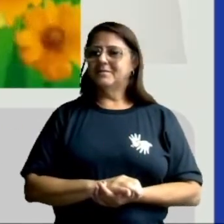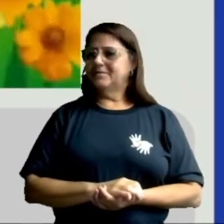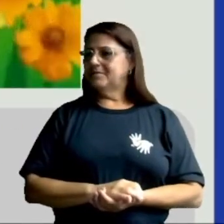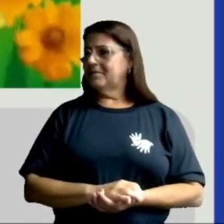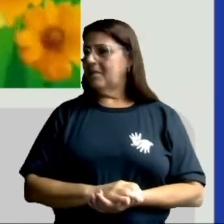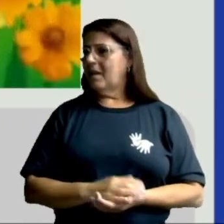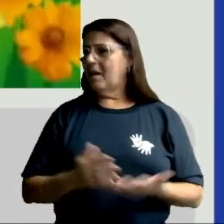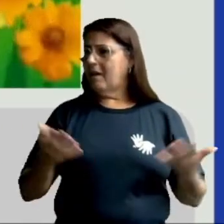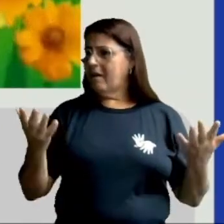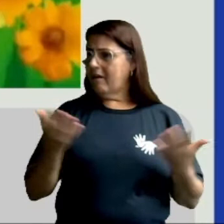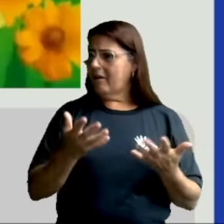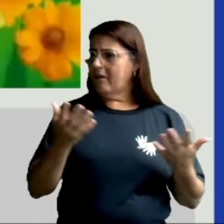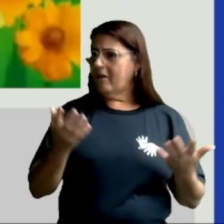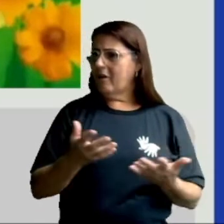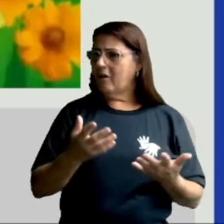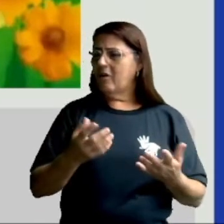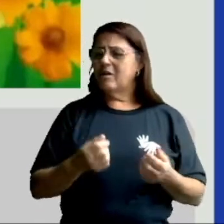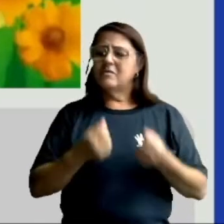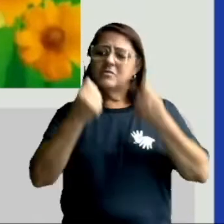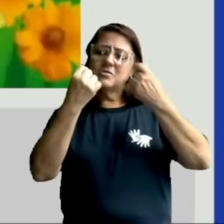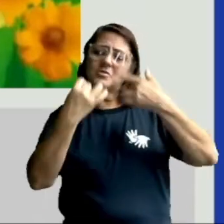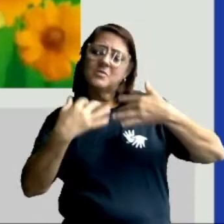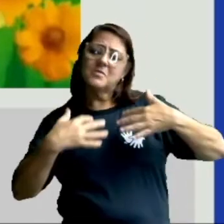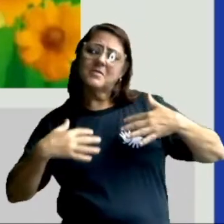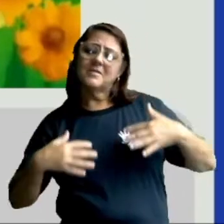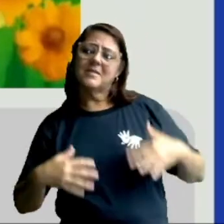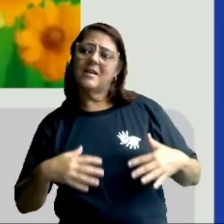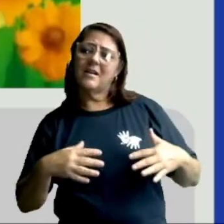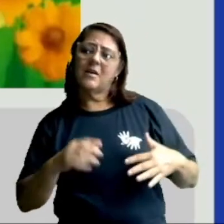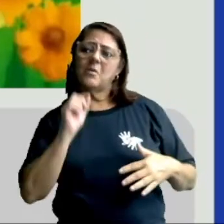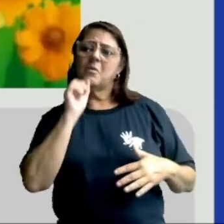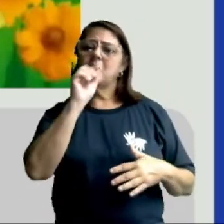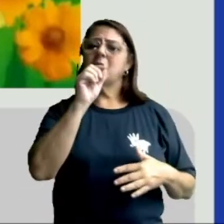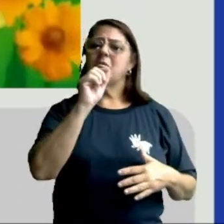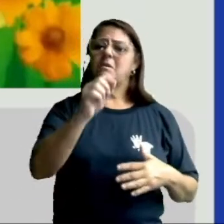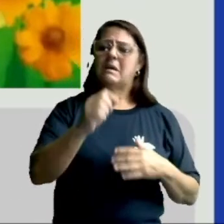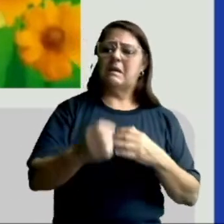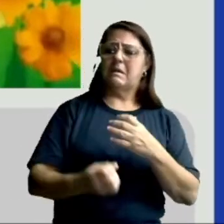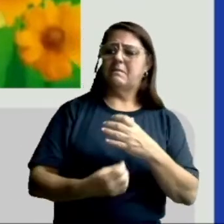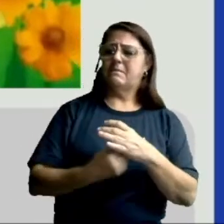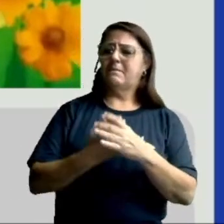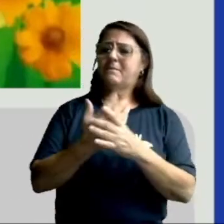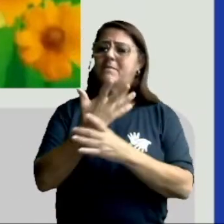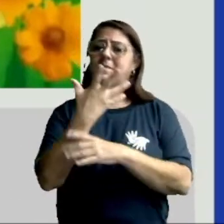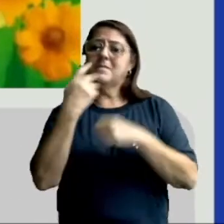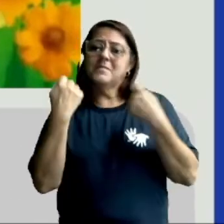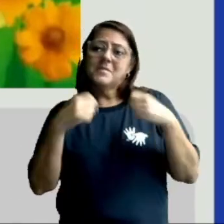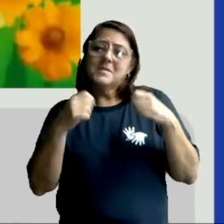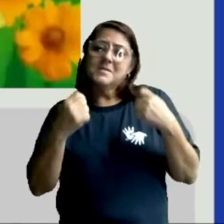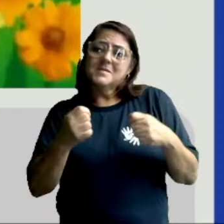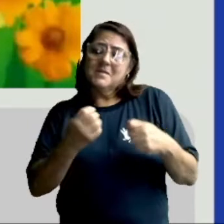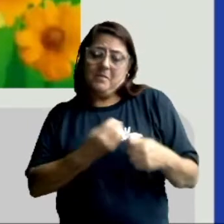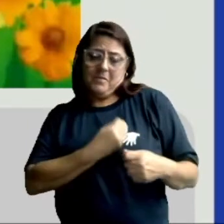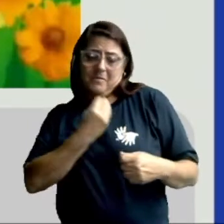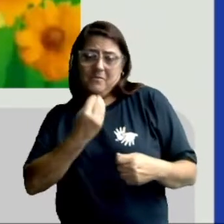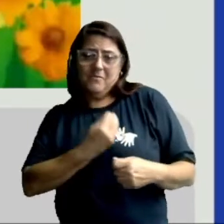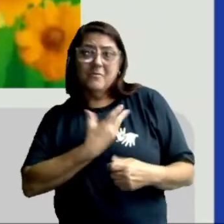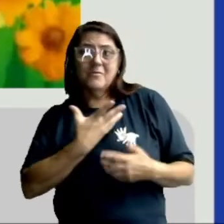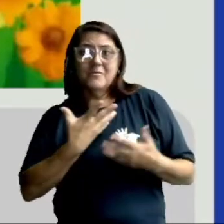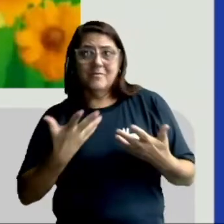E agora a gente vai falar um pouquinho sobre do que as plantas precisam para sobreviver.